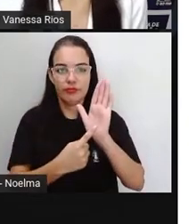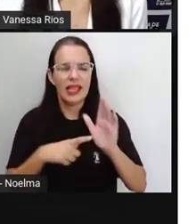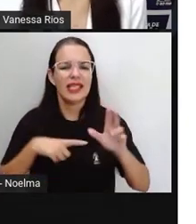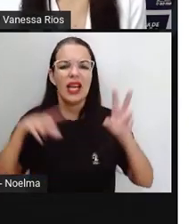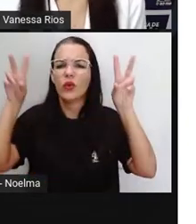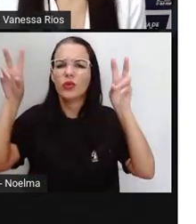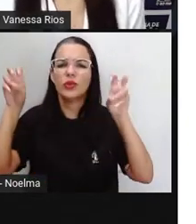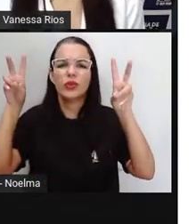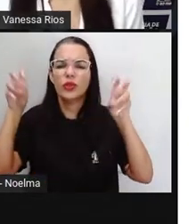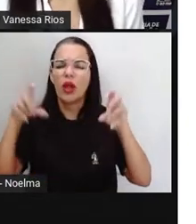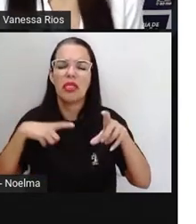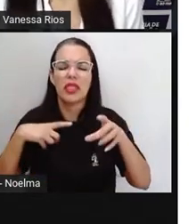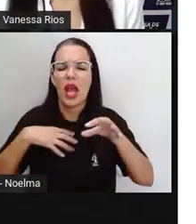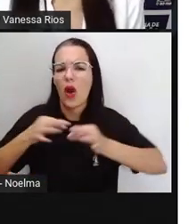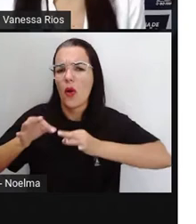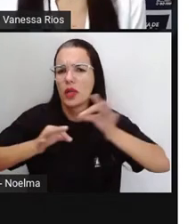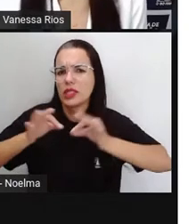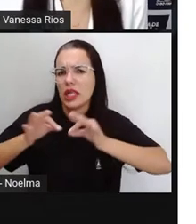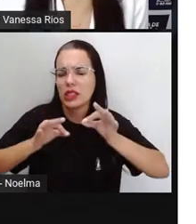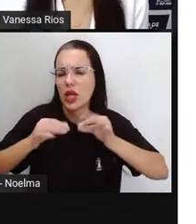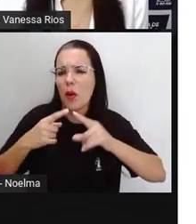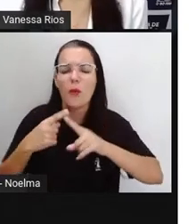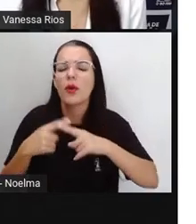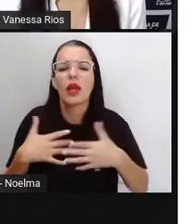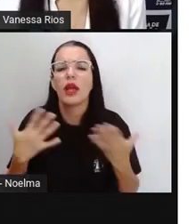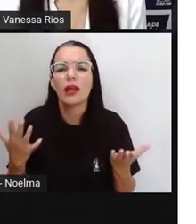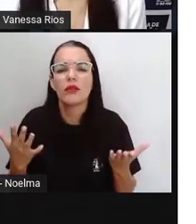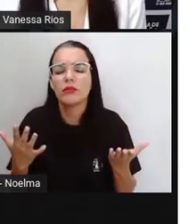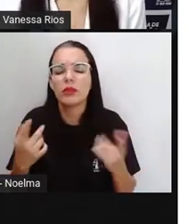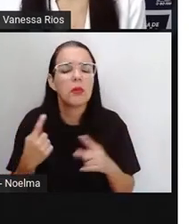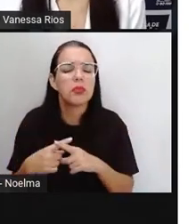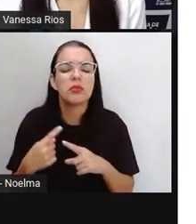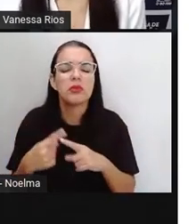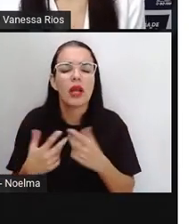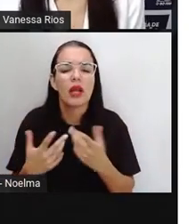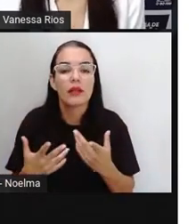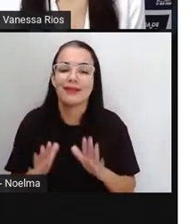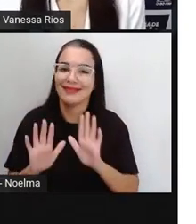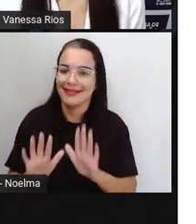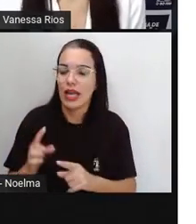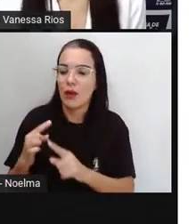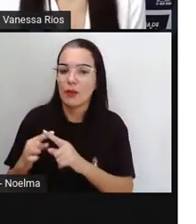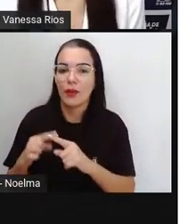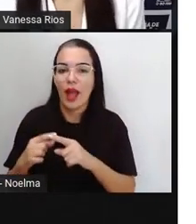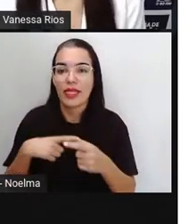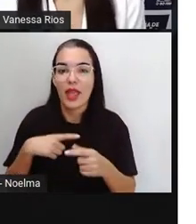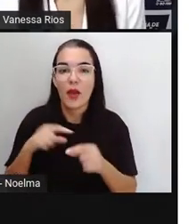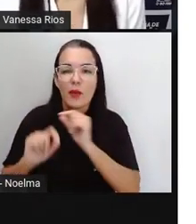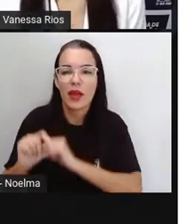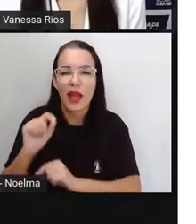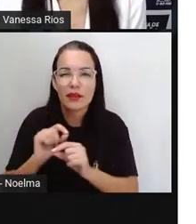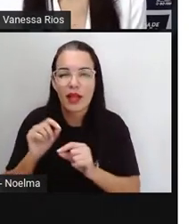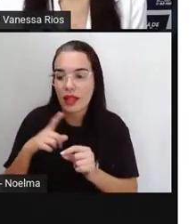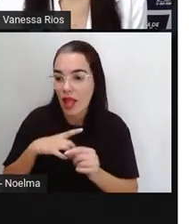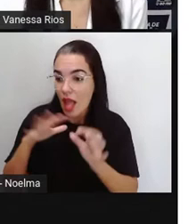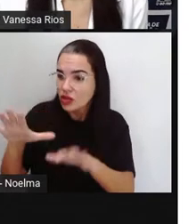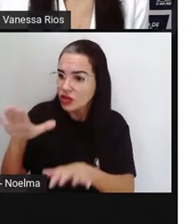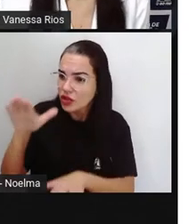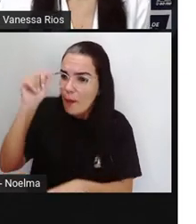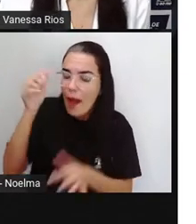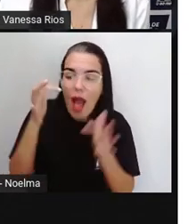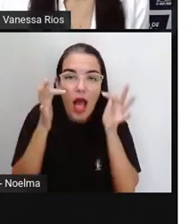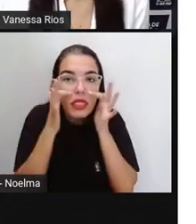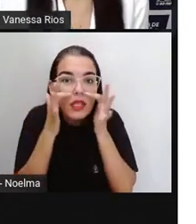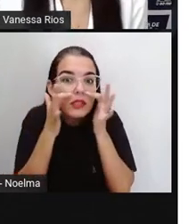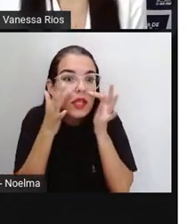organização? Qual a intenção, não é? A intenção é chamar justamente ao interesse e à atenção